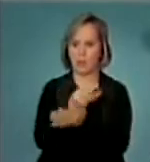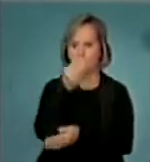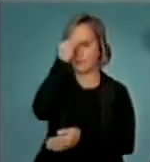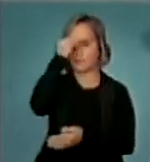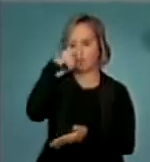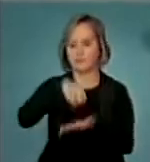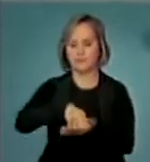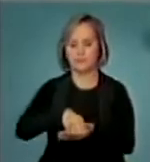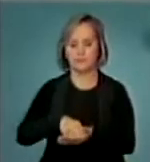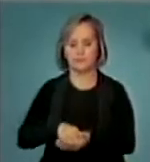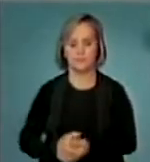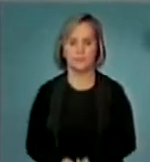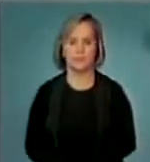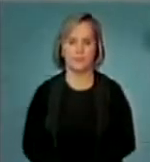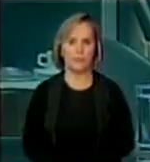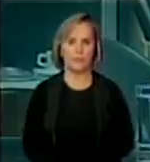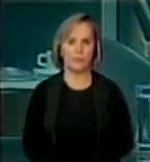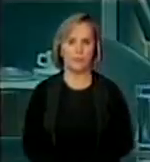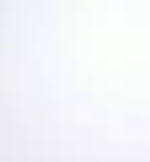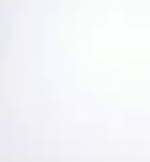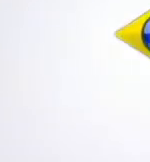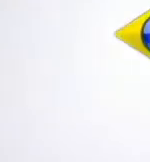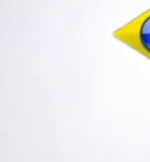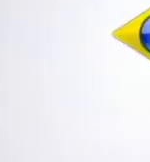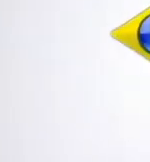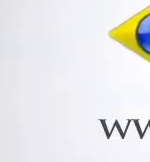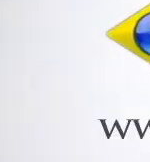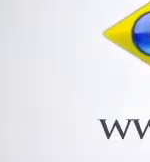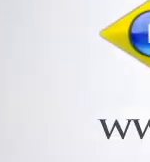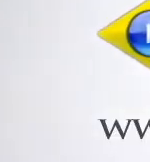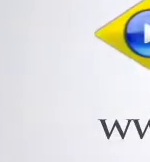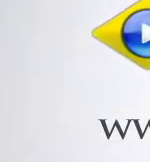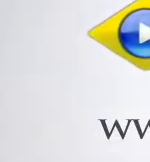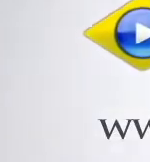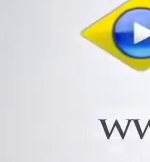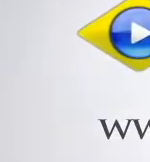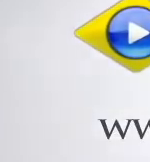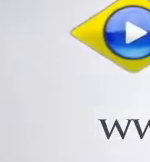favor... Obrigado. Obrigado. Obrigado.